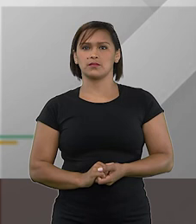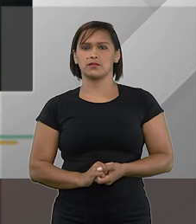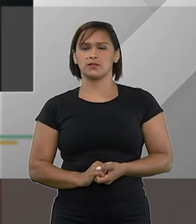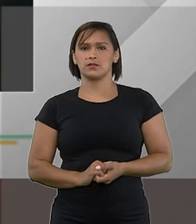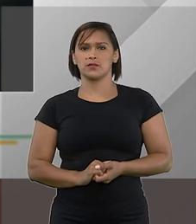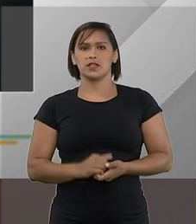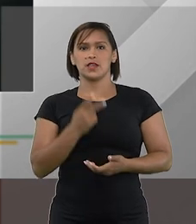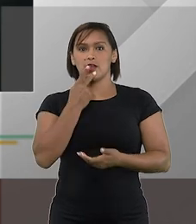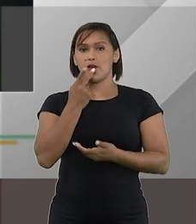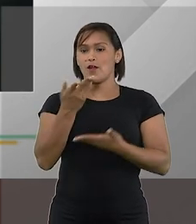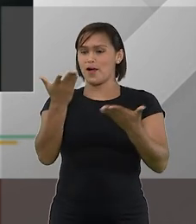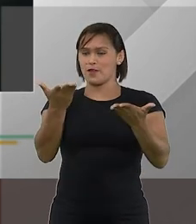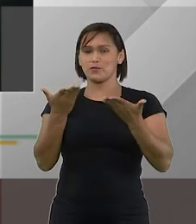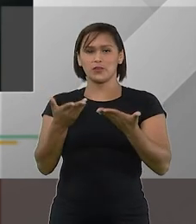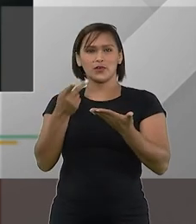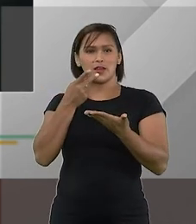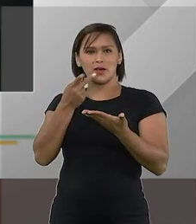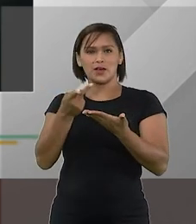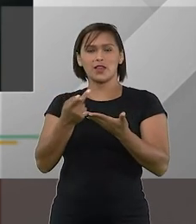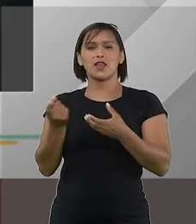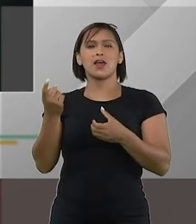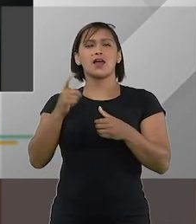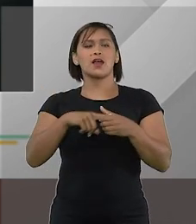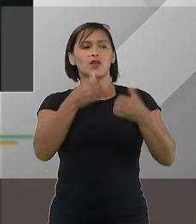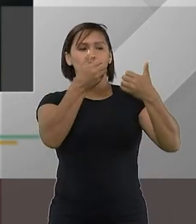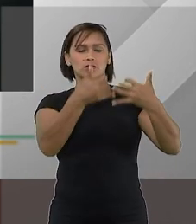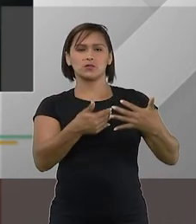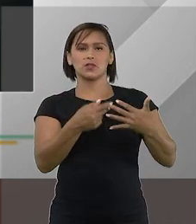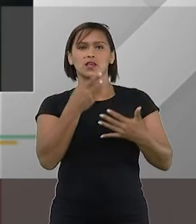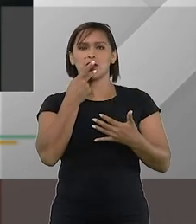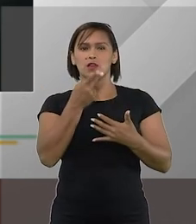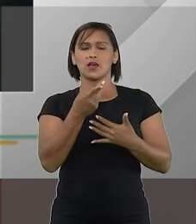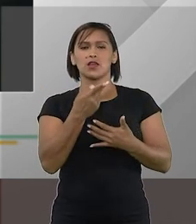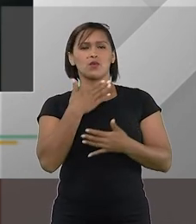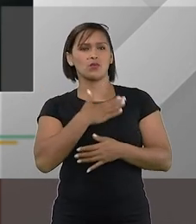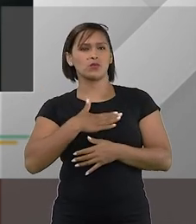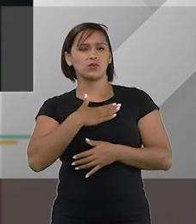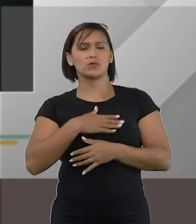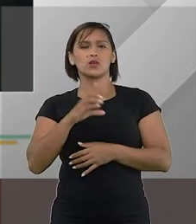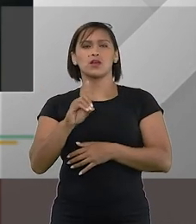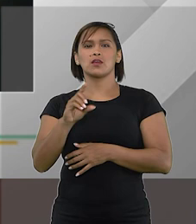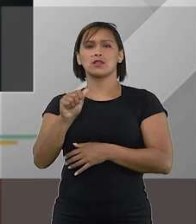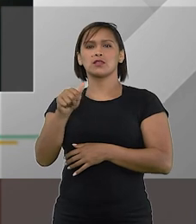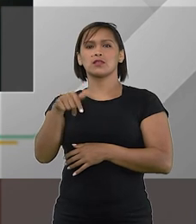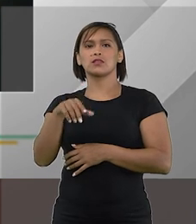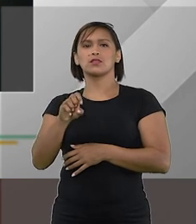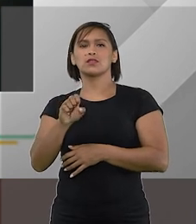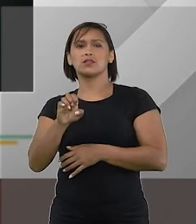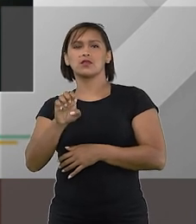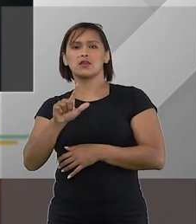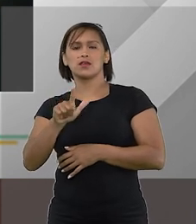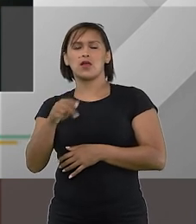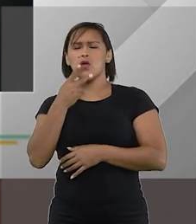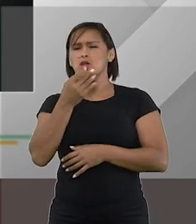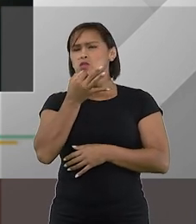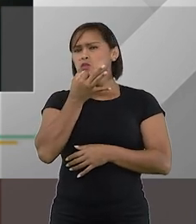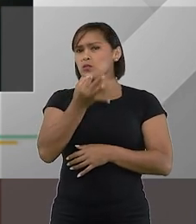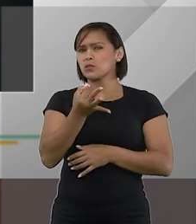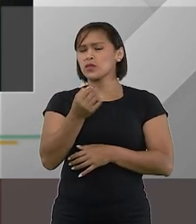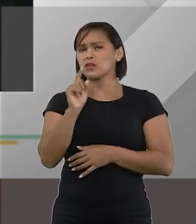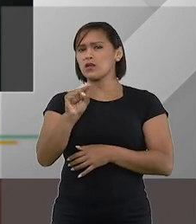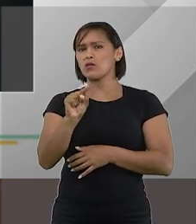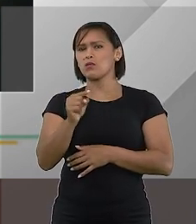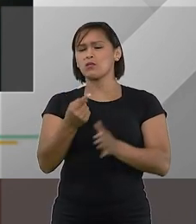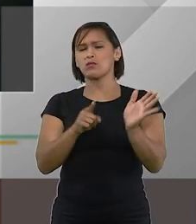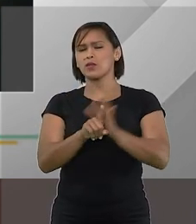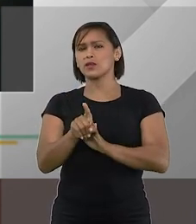imagina ministro fique à vontade e pegando o gancho do que o senhor falou gostaria de saber do doutor Daniel na sua opinião doutor